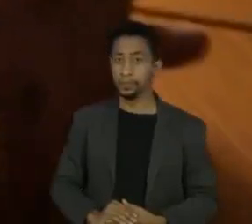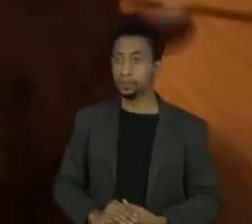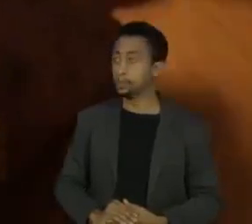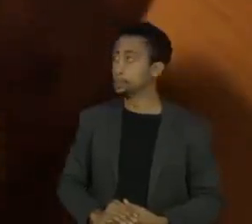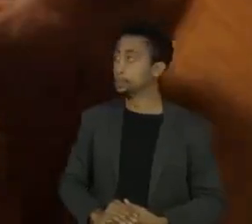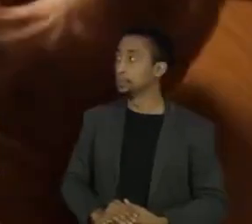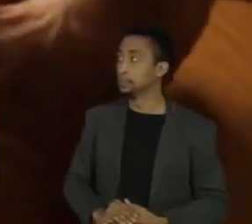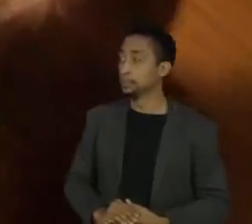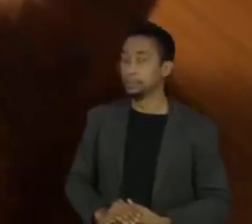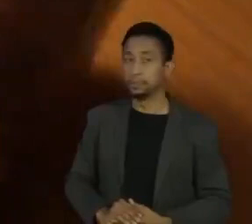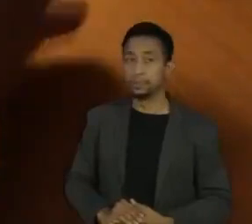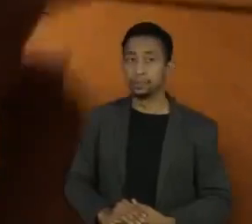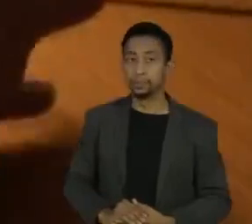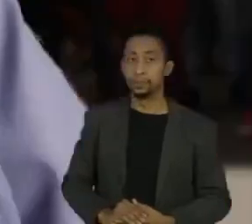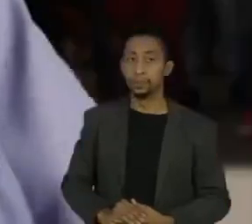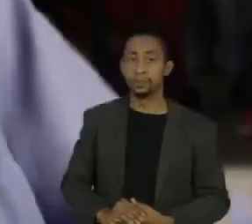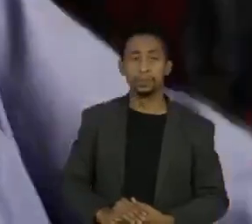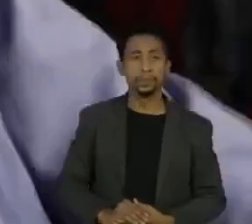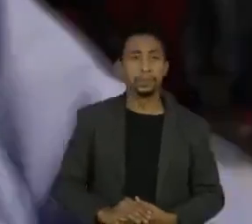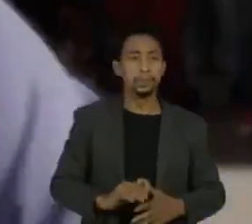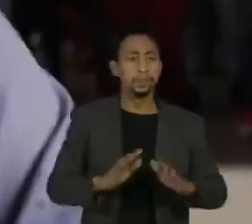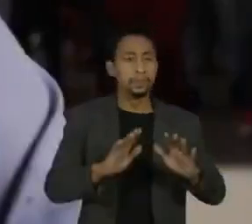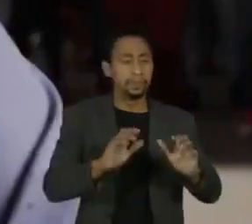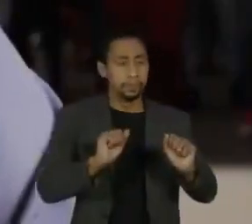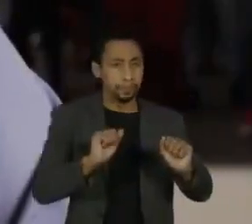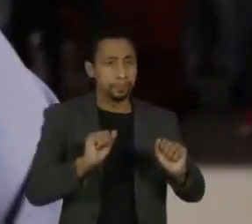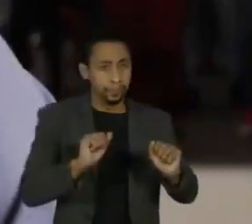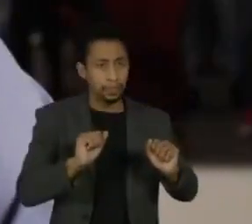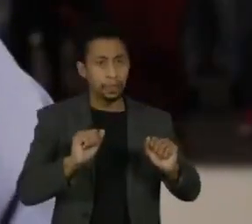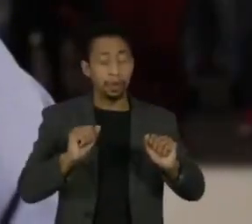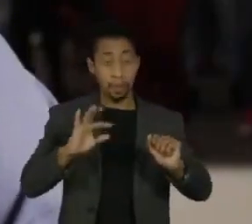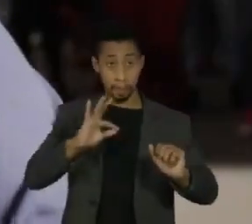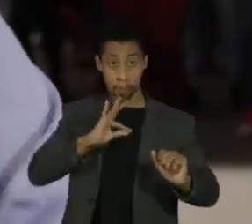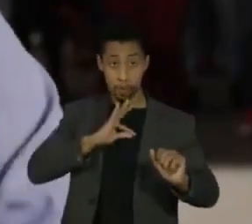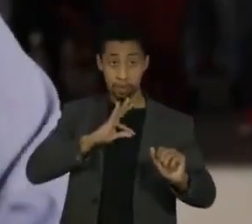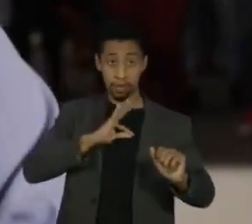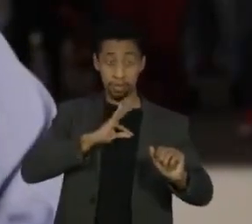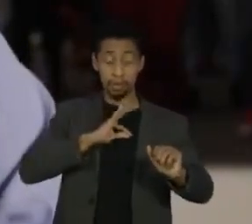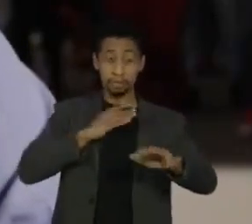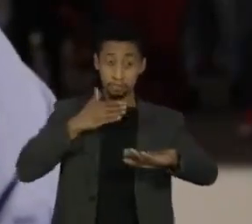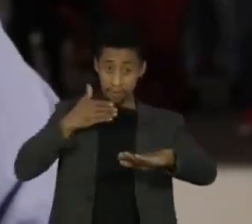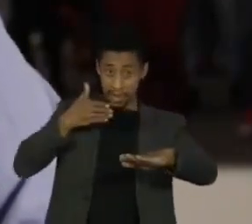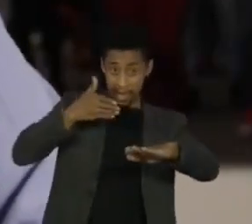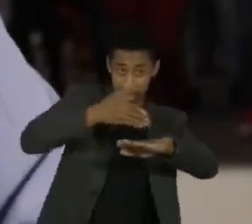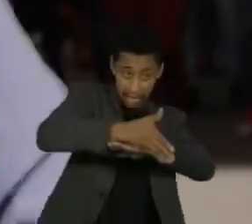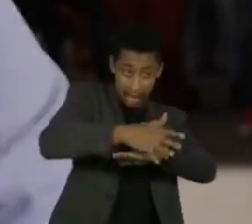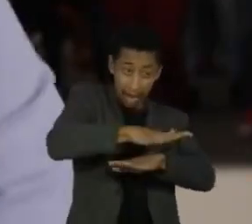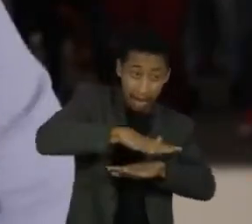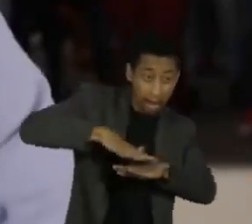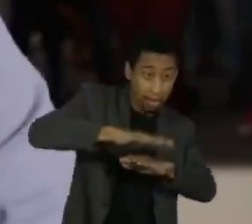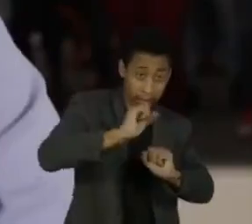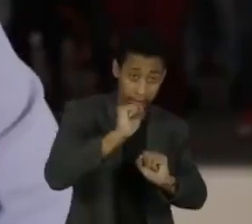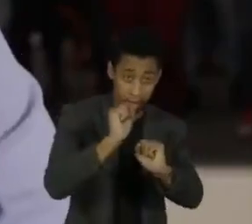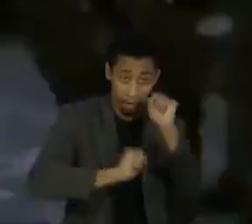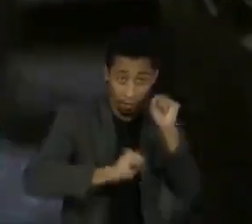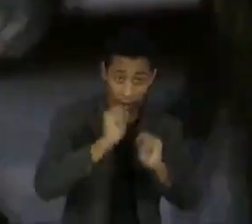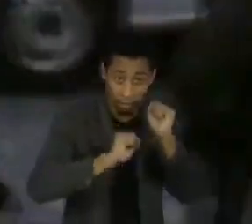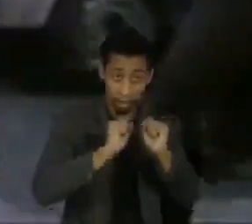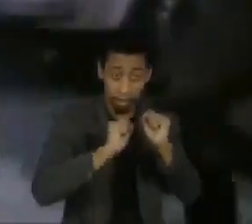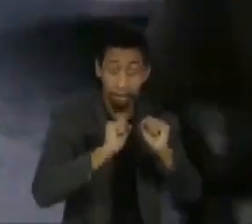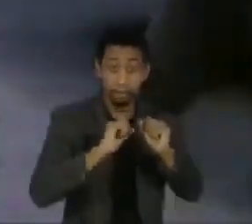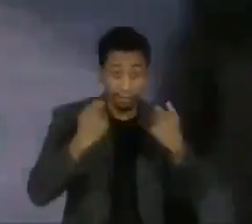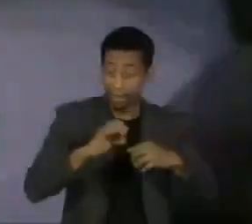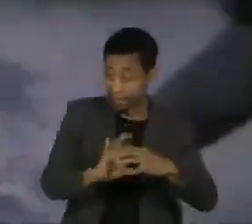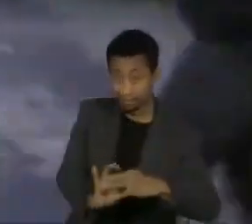Por que permitir a entrada da polícia dentro da fábrica? Para prender alguém.